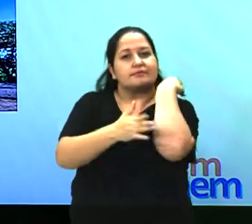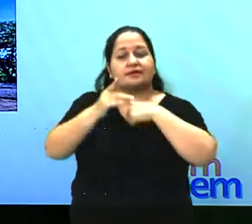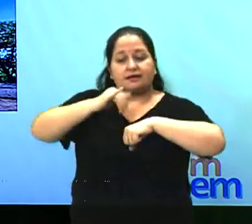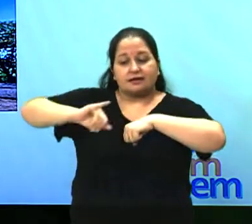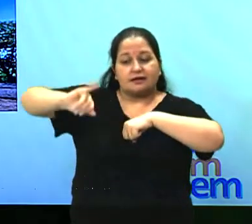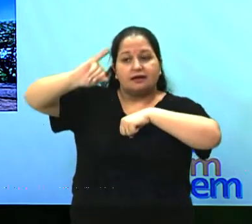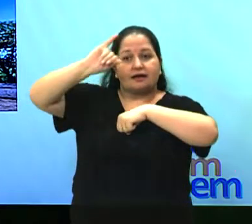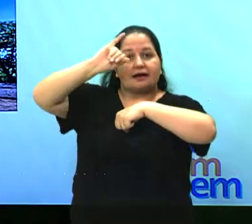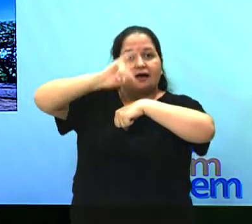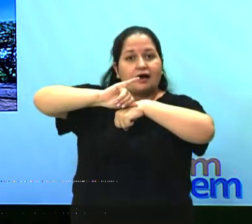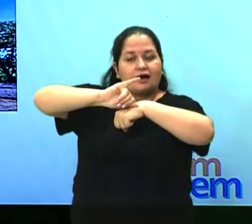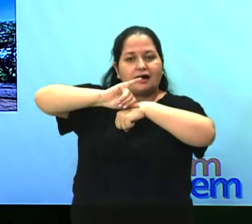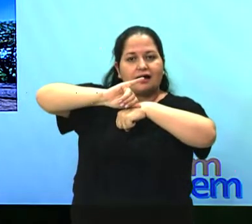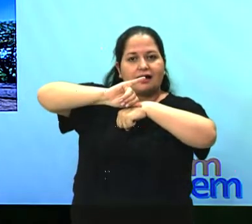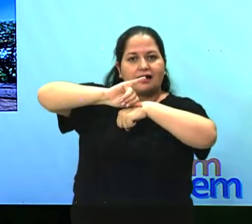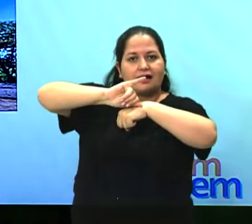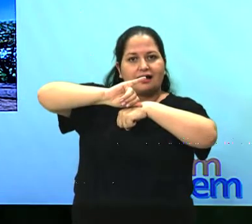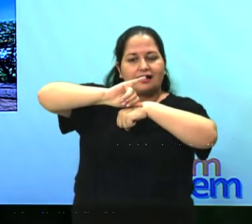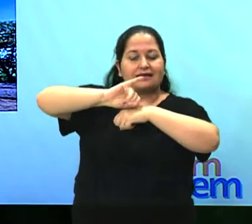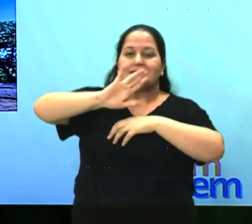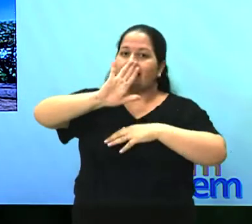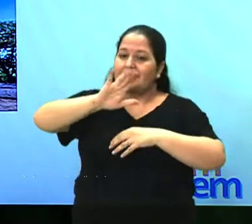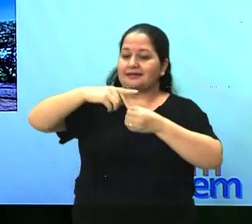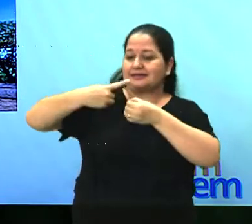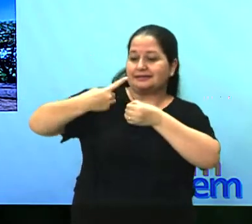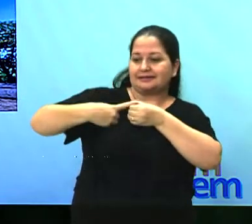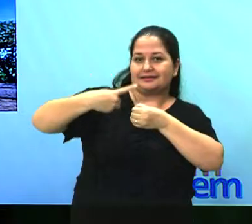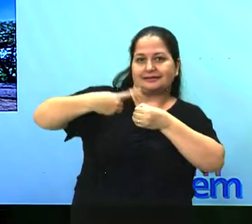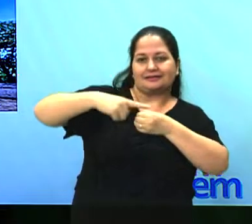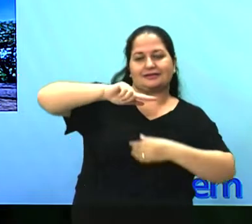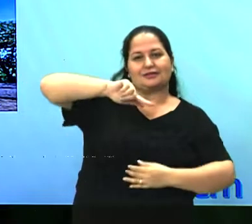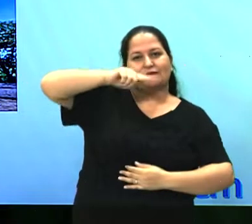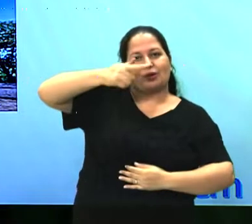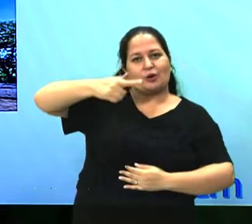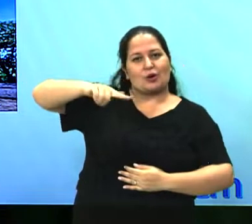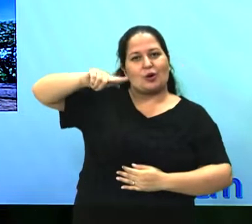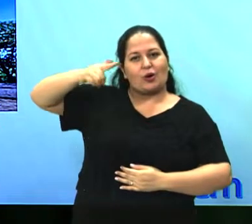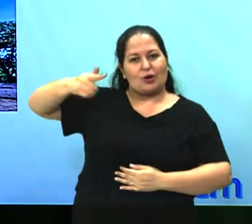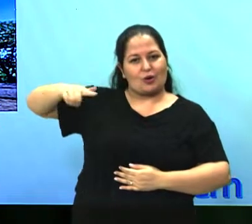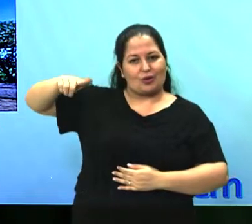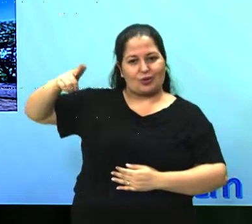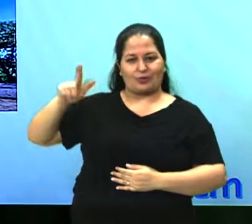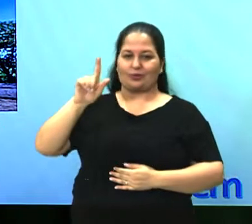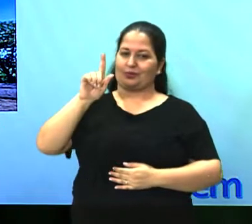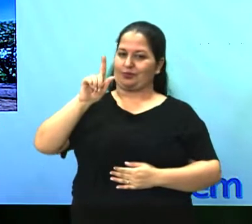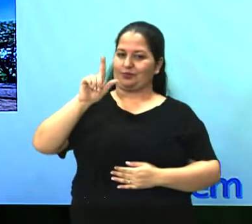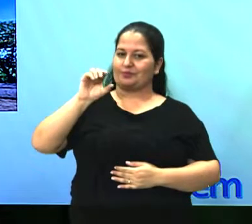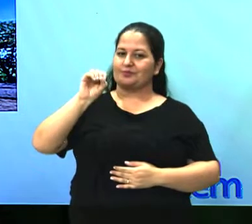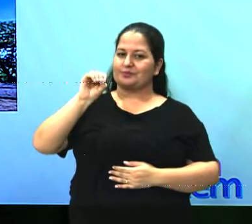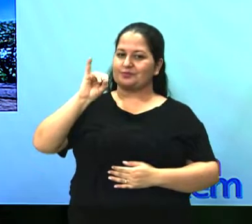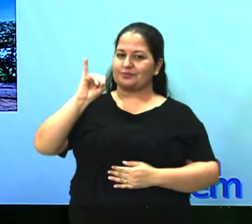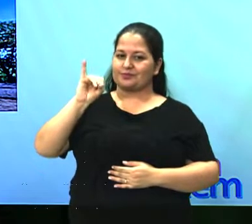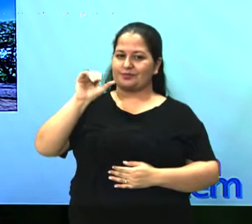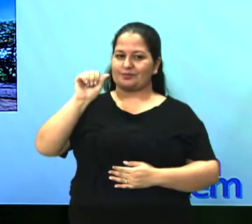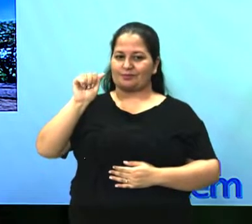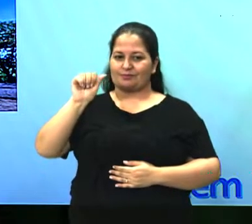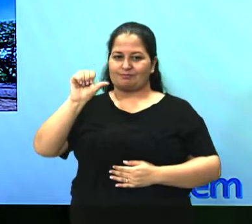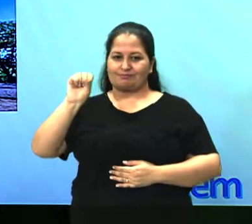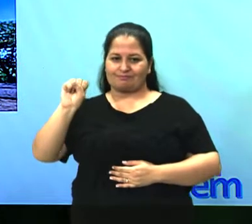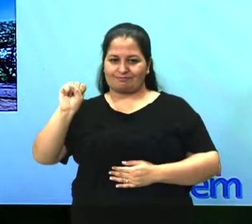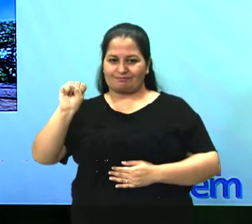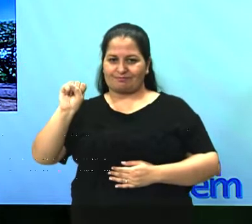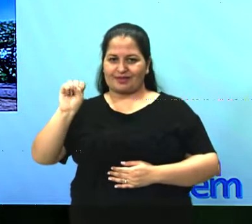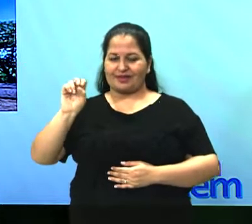de Goiás, a cidade de Goiás, também conhecida popularmente como